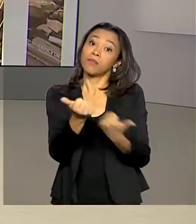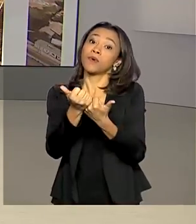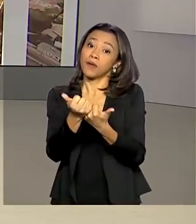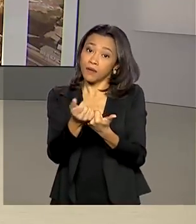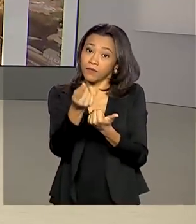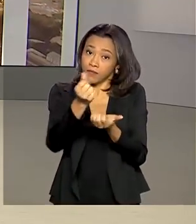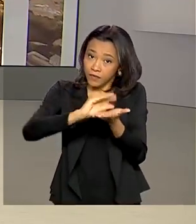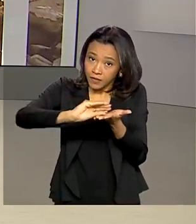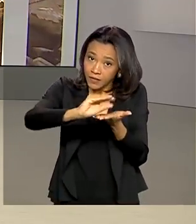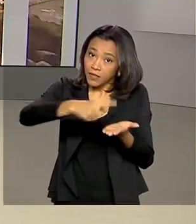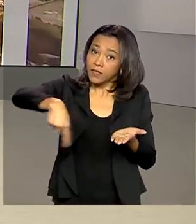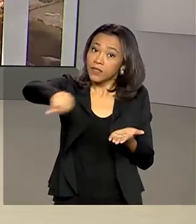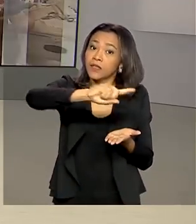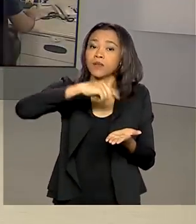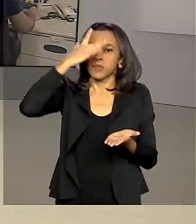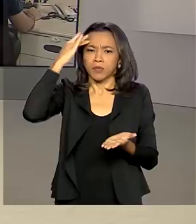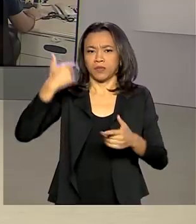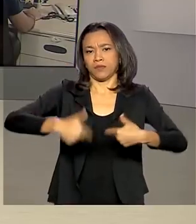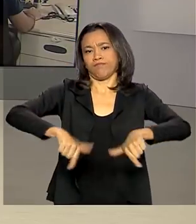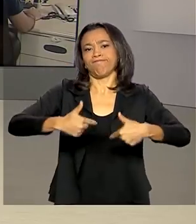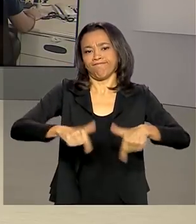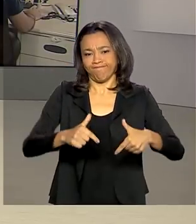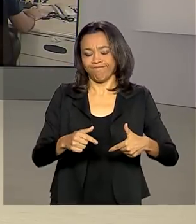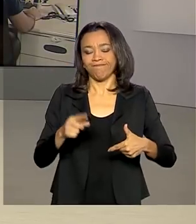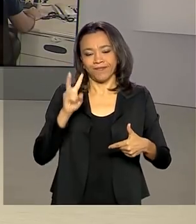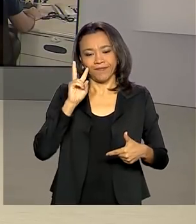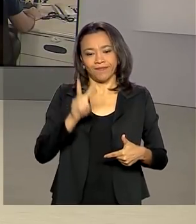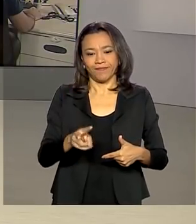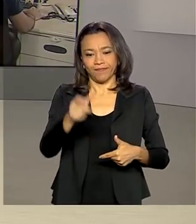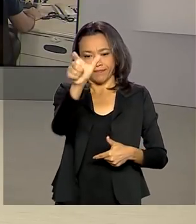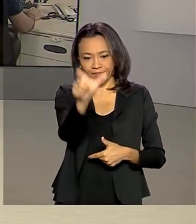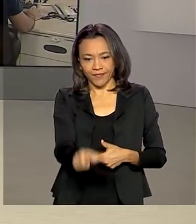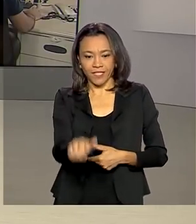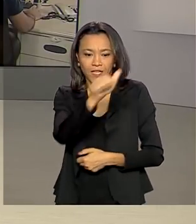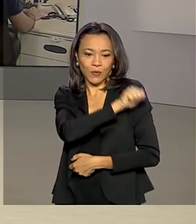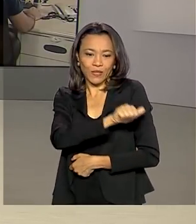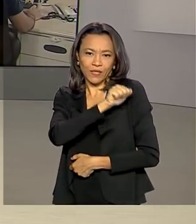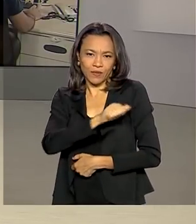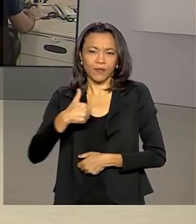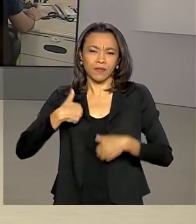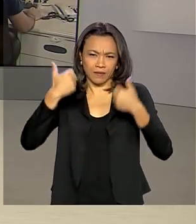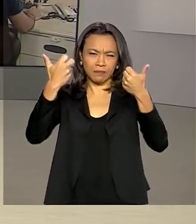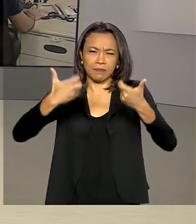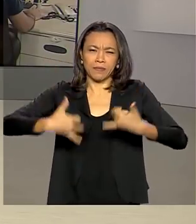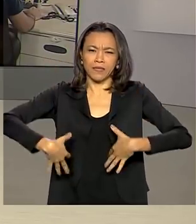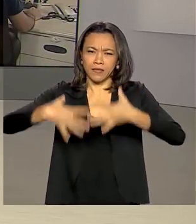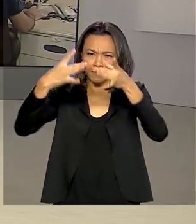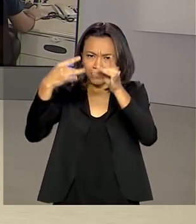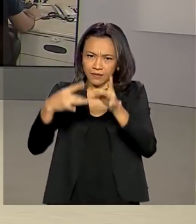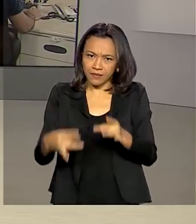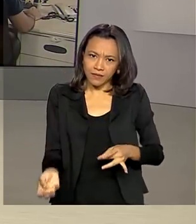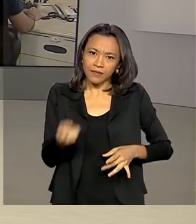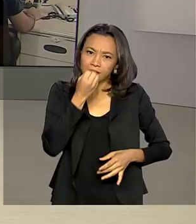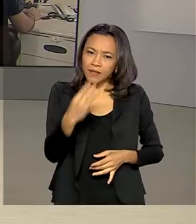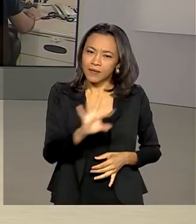bolso do trabalhador. Do Rio de Janeiro, Igor Santos conta os detalhes para a gente. Oi Igor, bom dia.